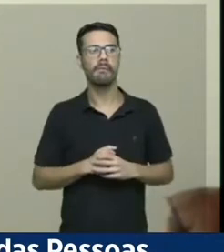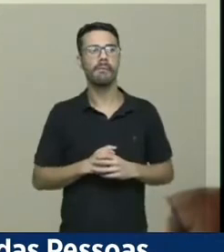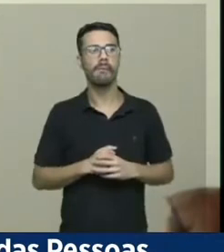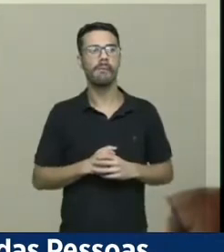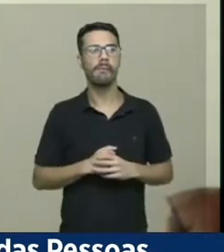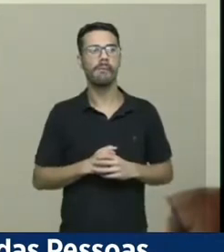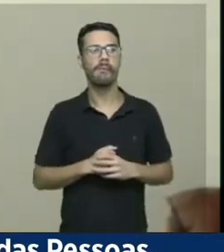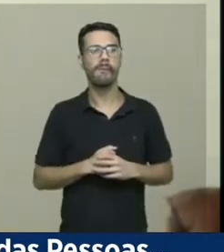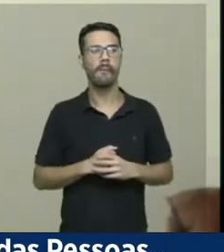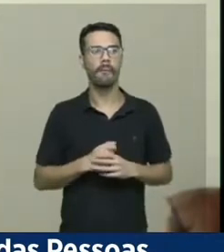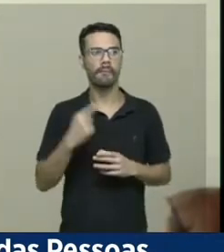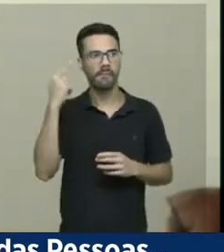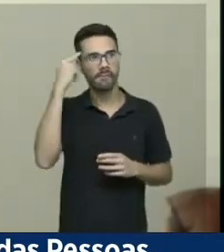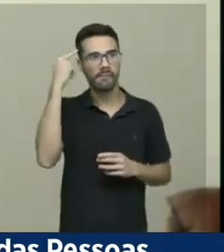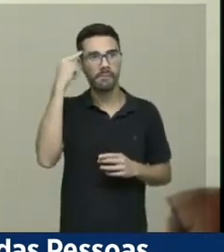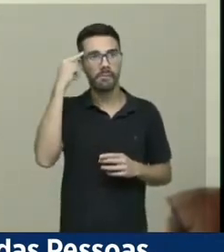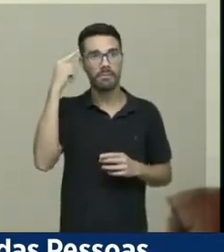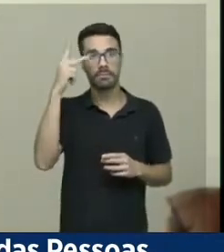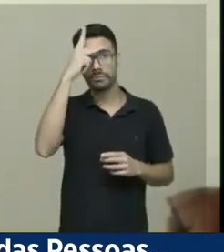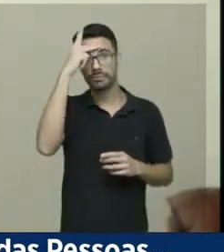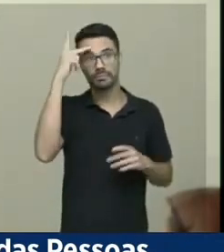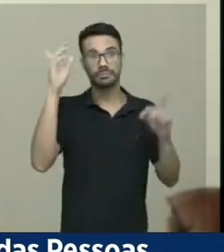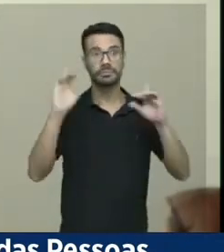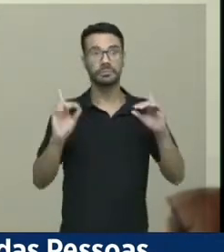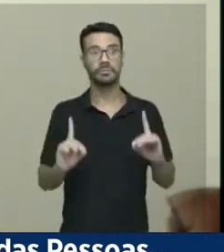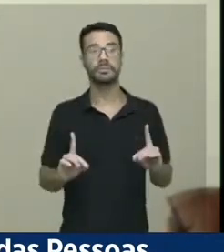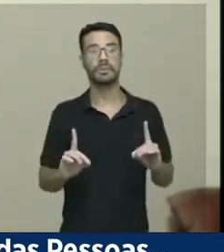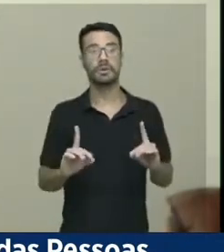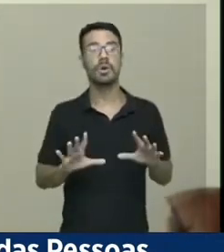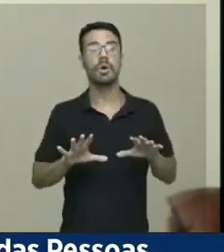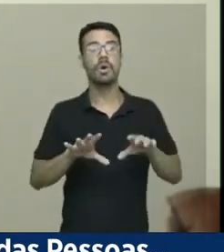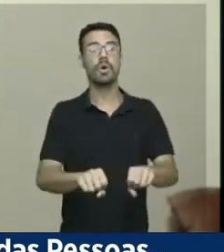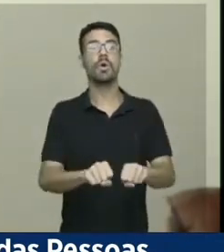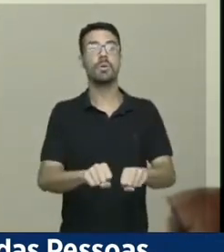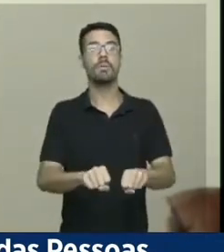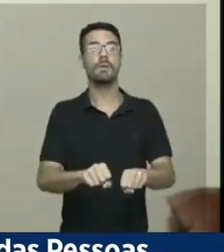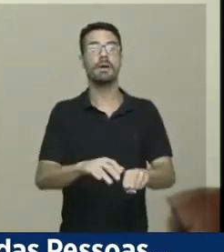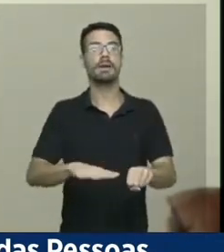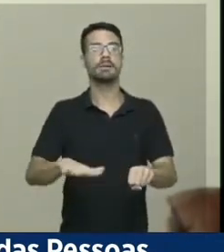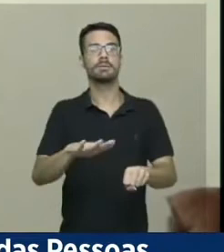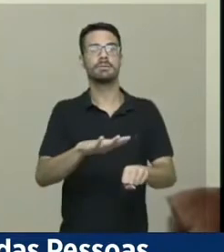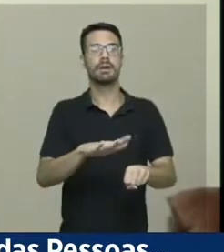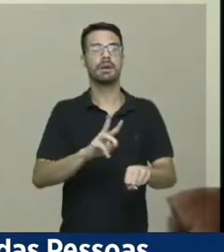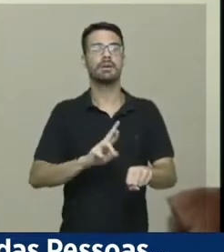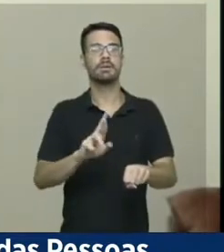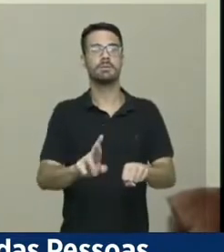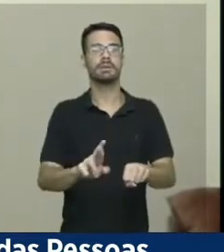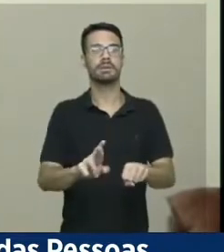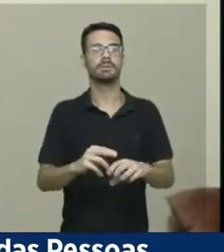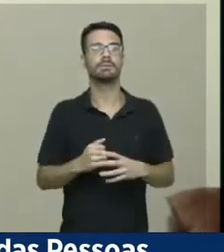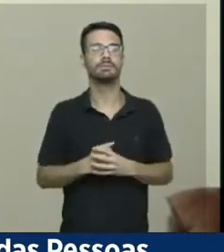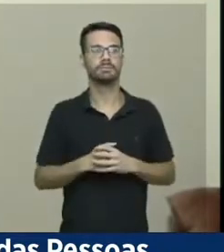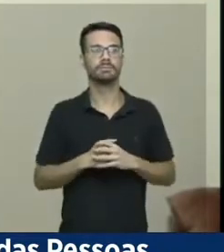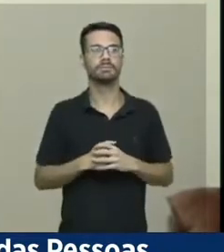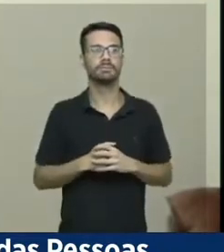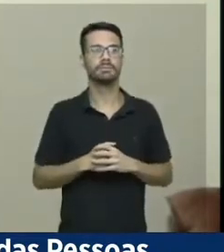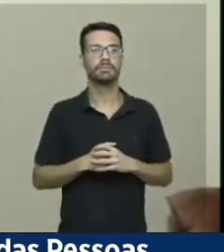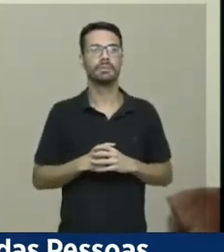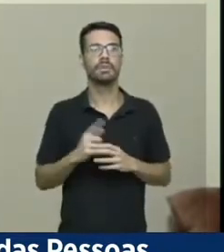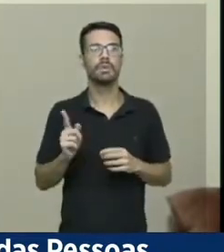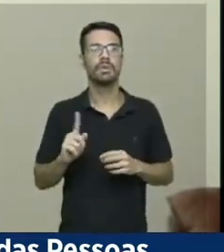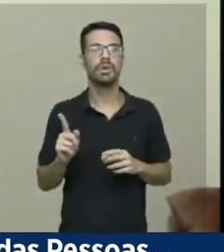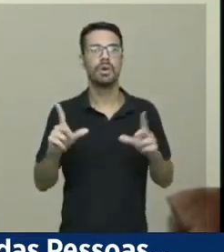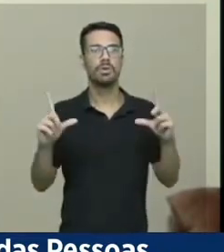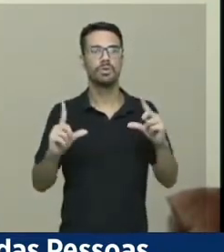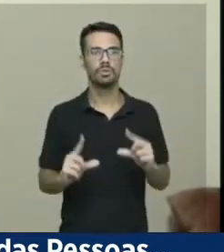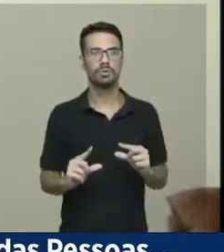E eu penso que as pessoas com deficiência precisam cada vez mais ocupar espaços de representação e falar por si, e não reduzir. Então,